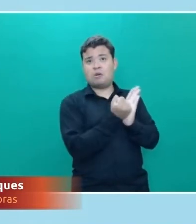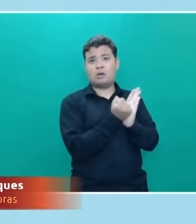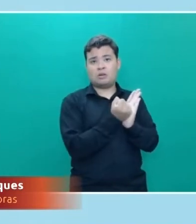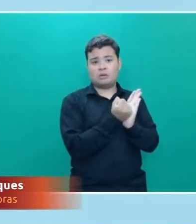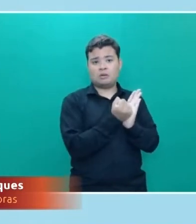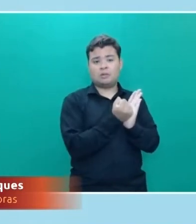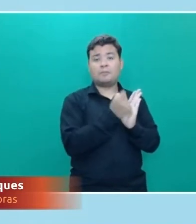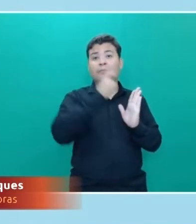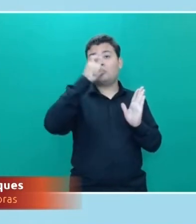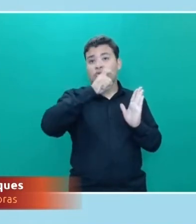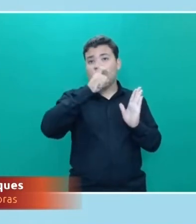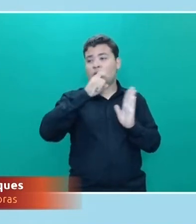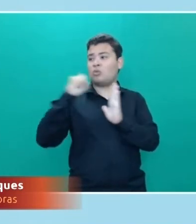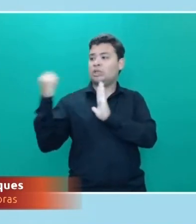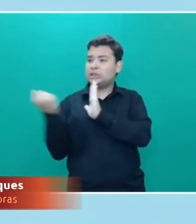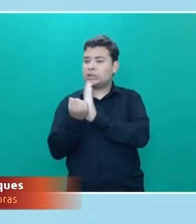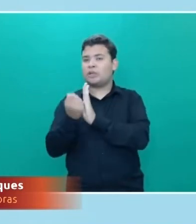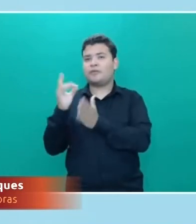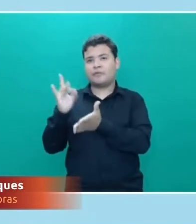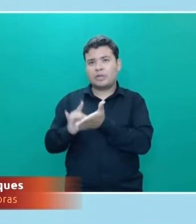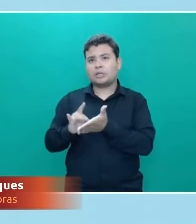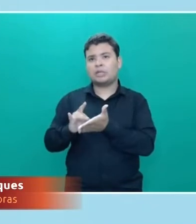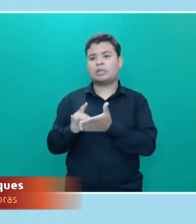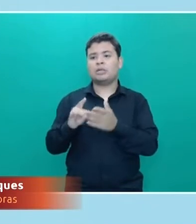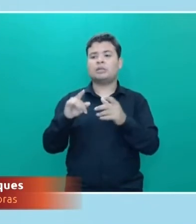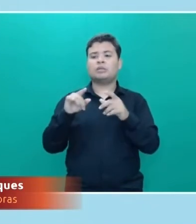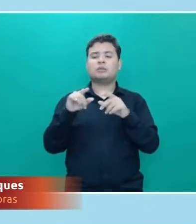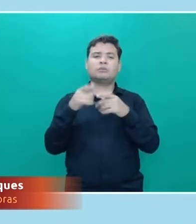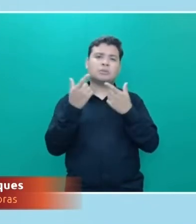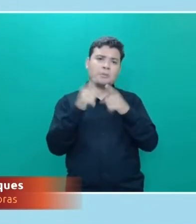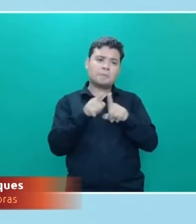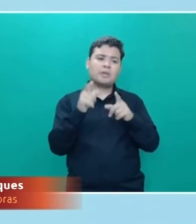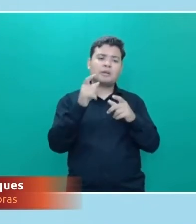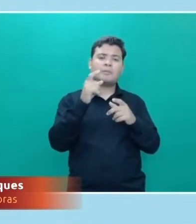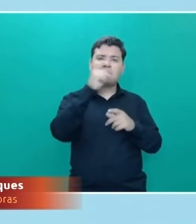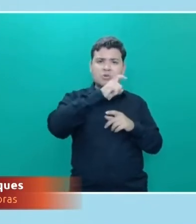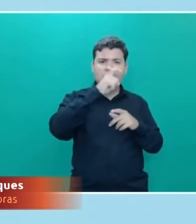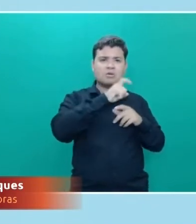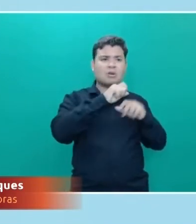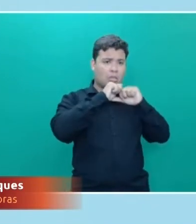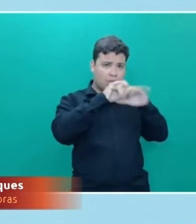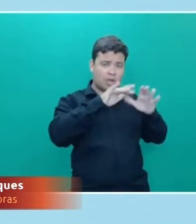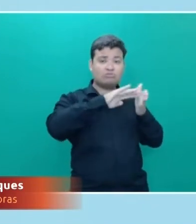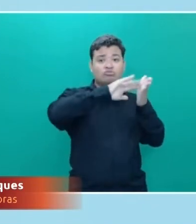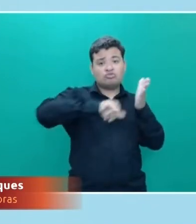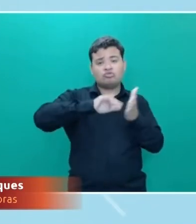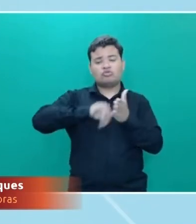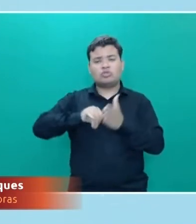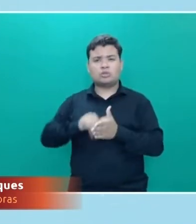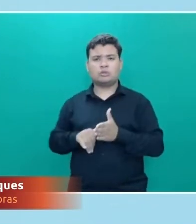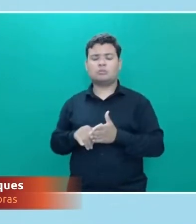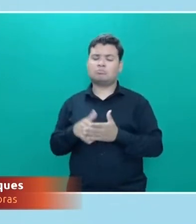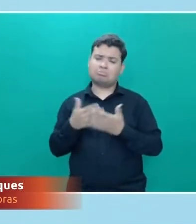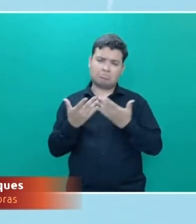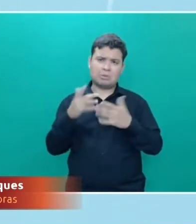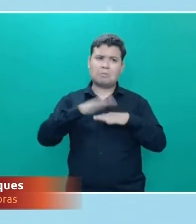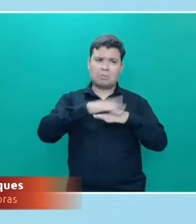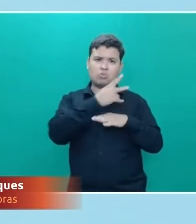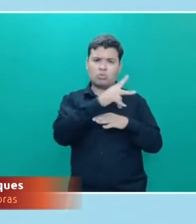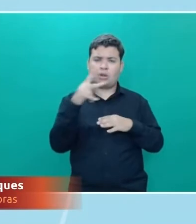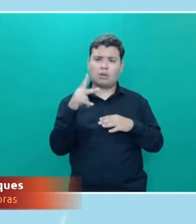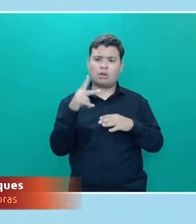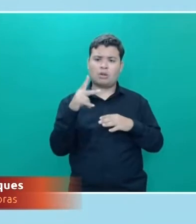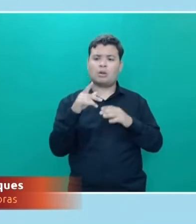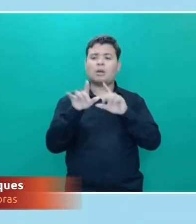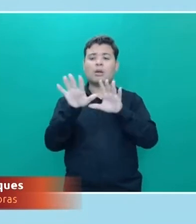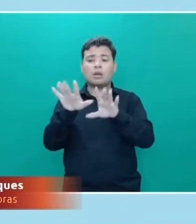inverídicas ou retirada do ar informações inverídicas. Esse é o primeiro ponto. qual que a sua avaliação em relação às medidas tomadas